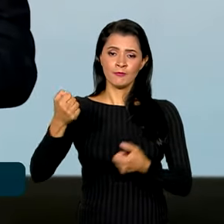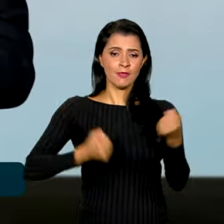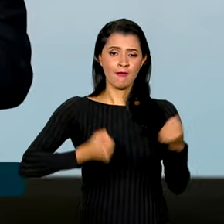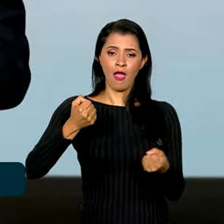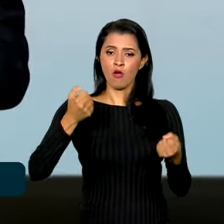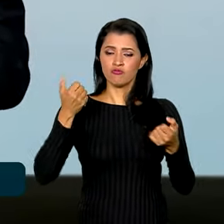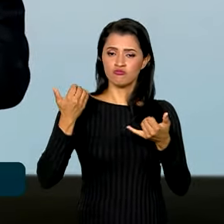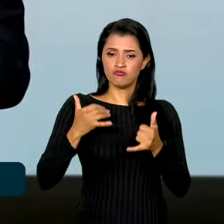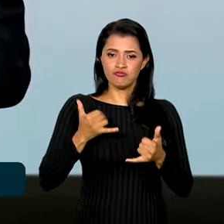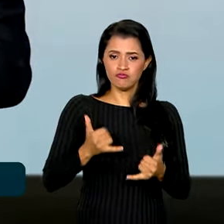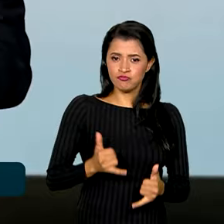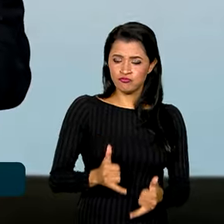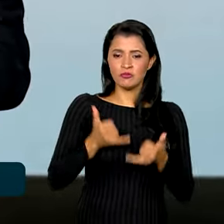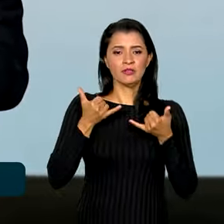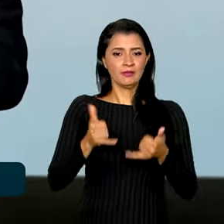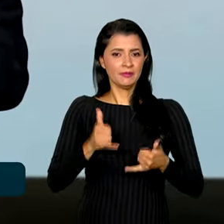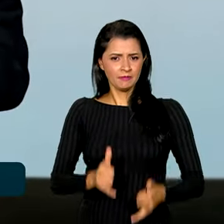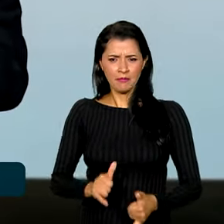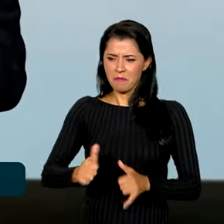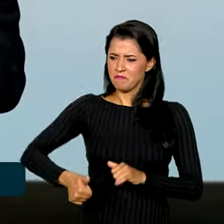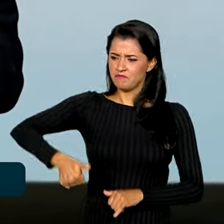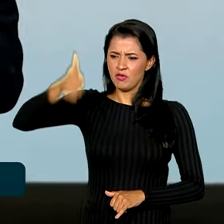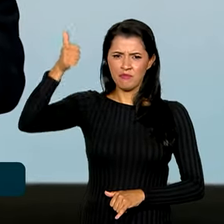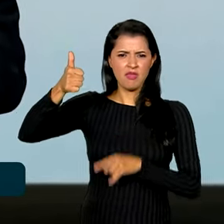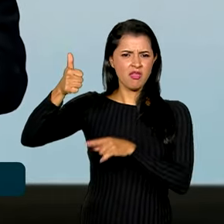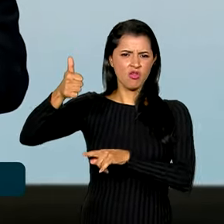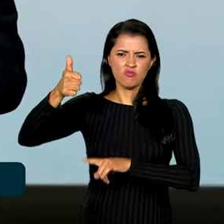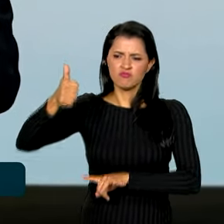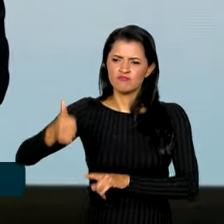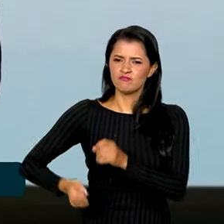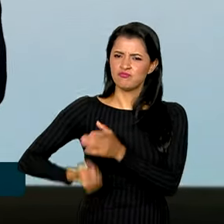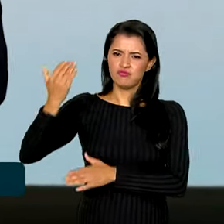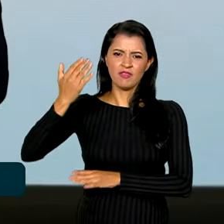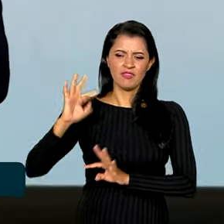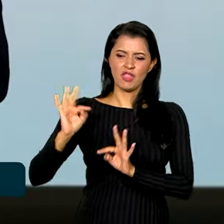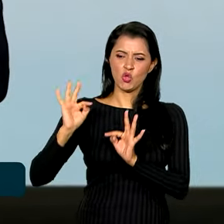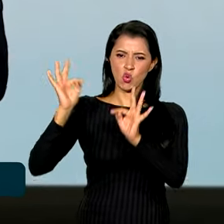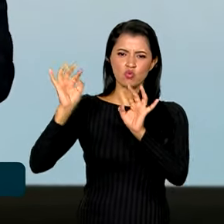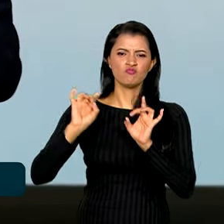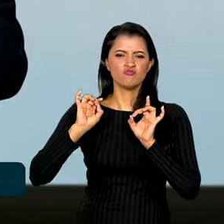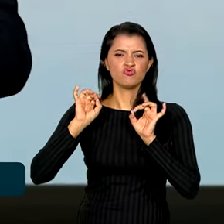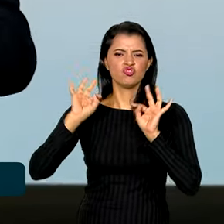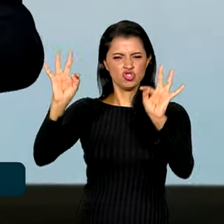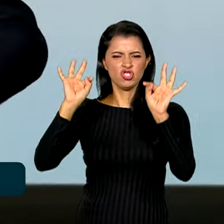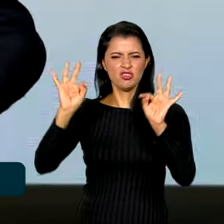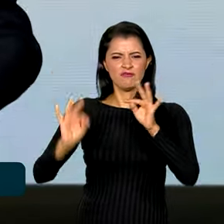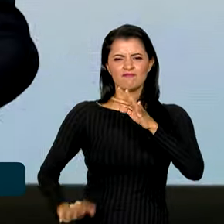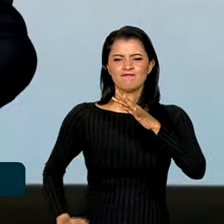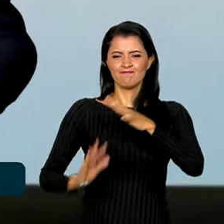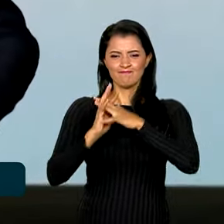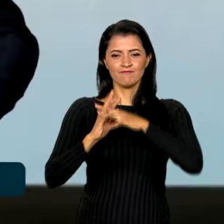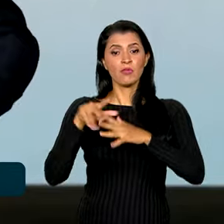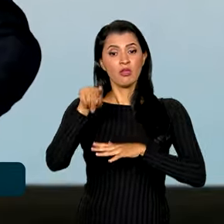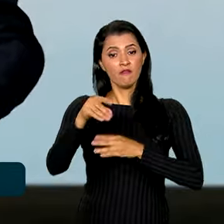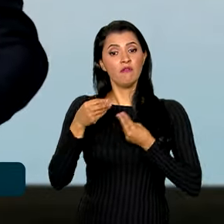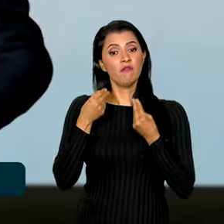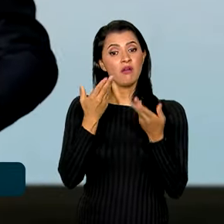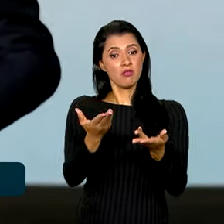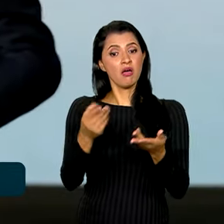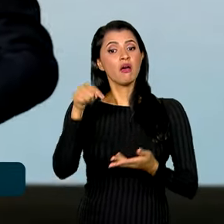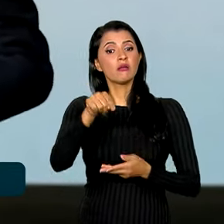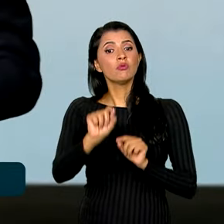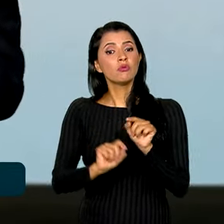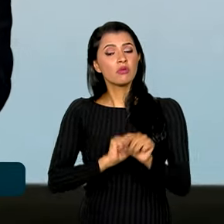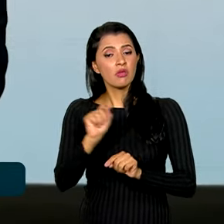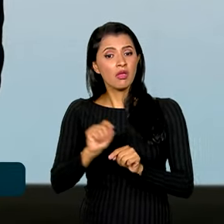elétricos, na ponta, na vanguarda da tecnologia e vai trazer para cá